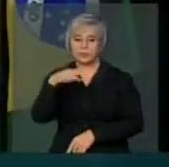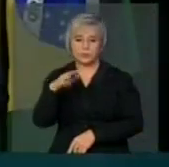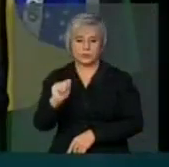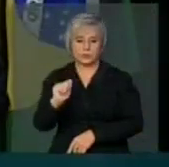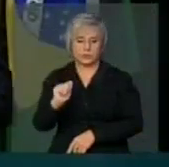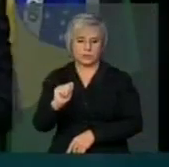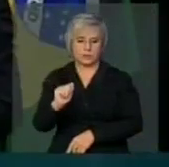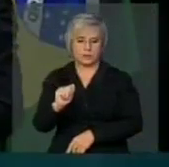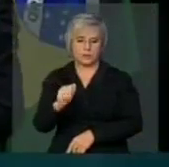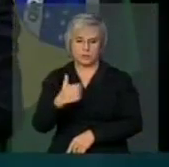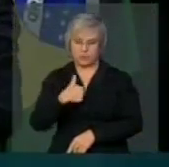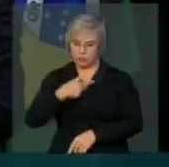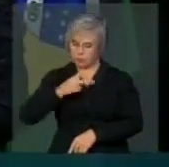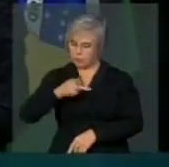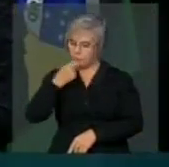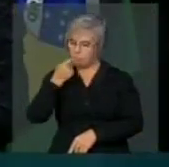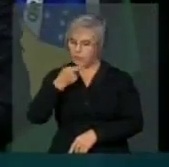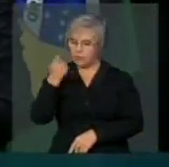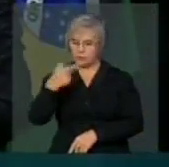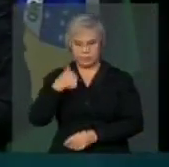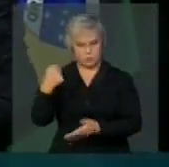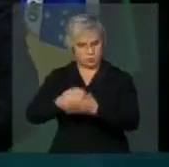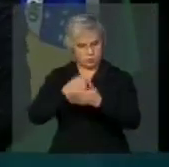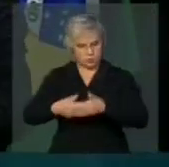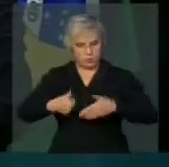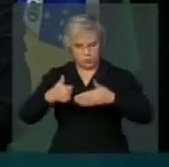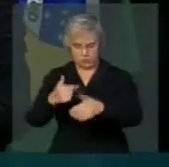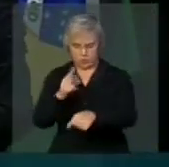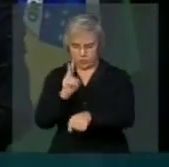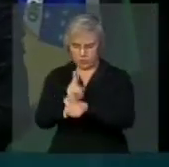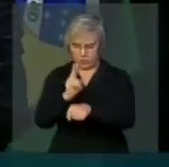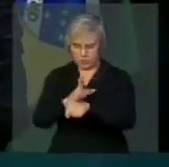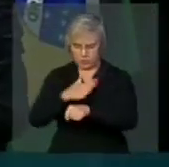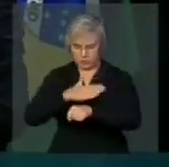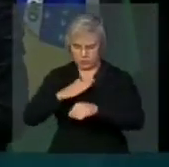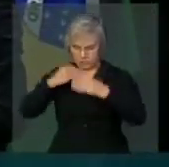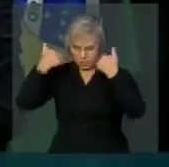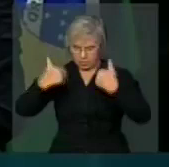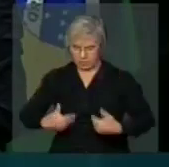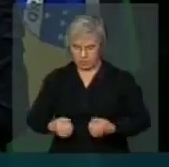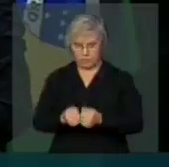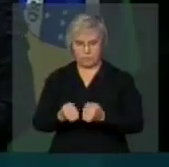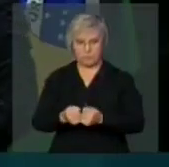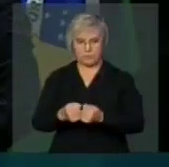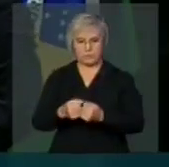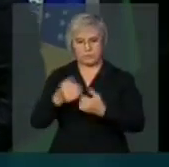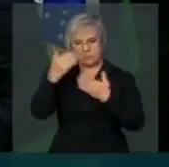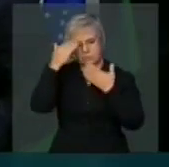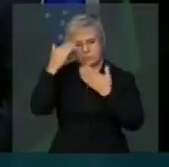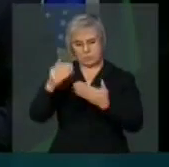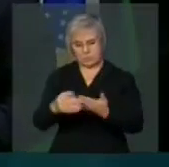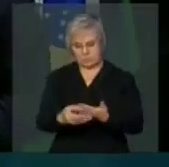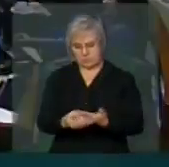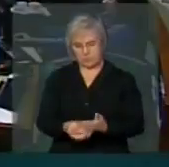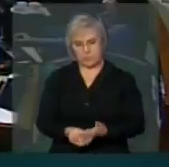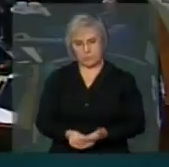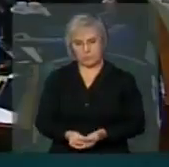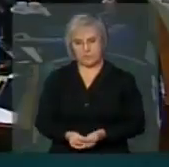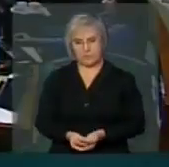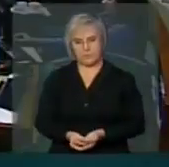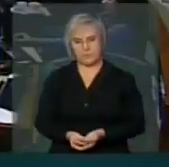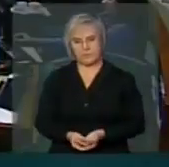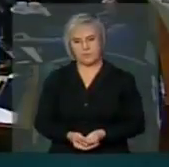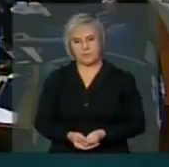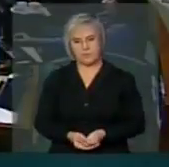público. Vou continuar aqui lutando e defendendo a minha honra e a minha dignidade. Muito obrigado, presidente. Eu que agradeço, nobre